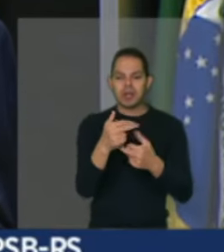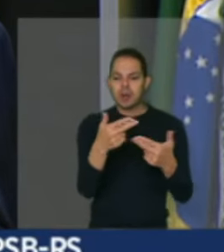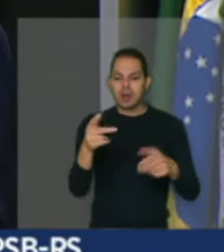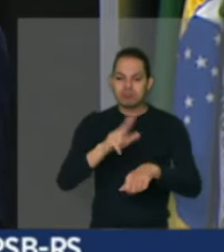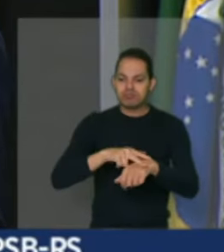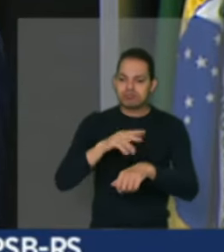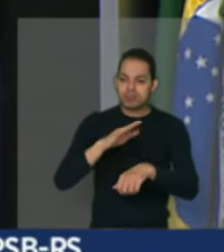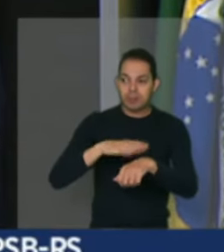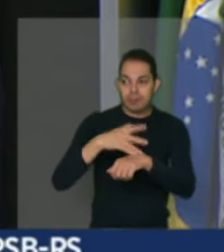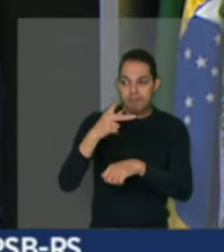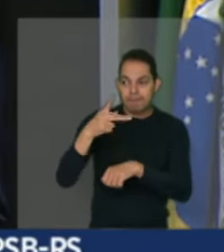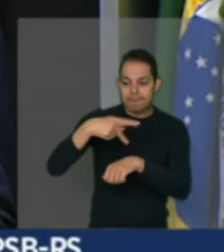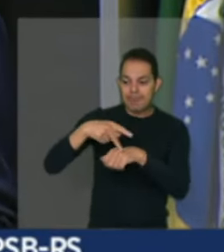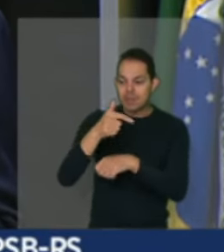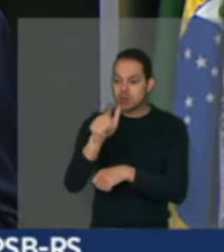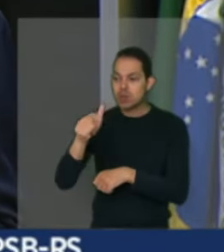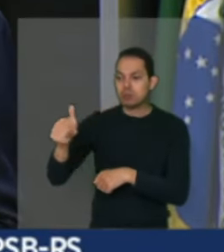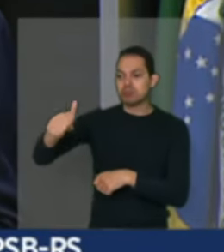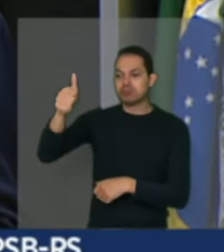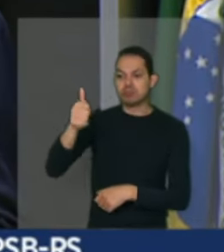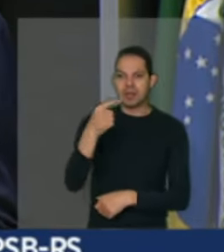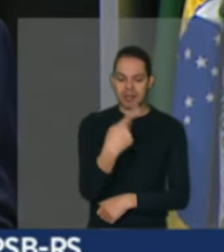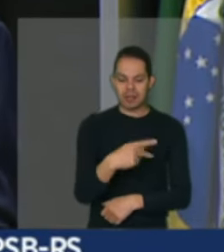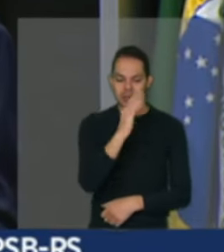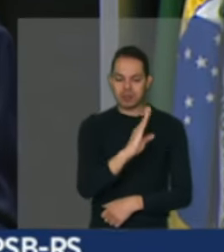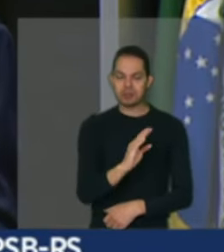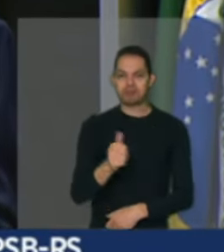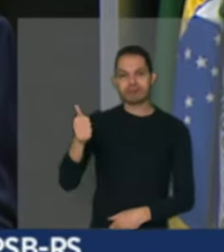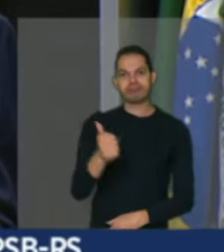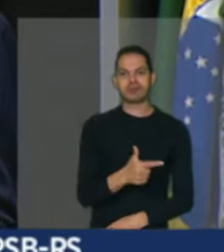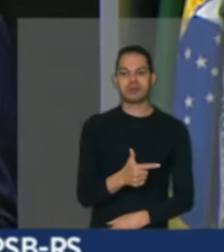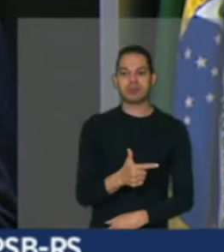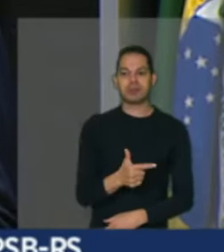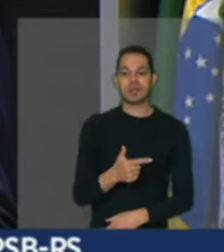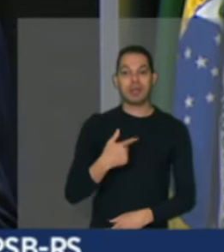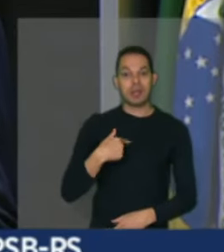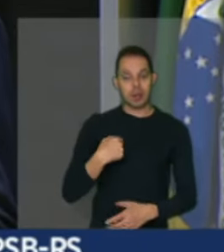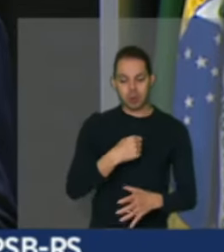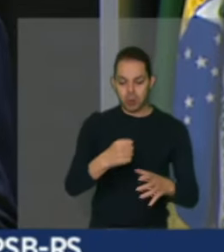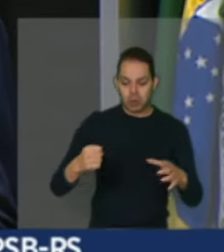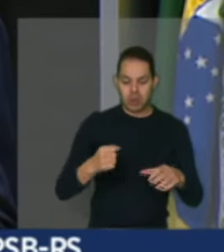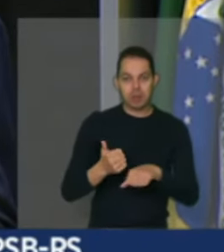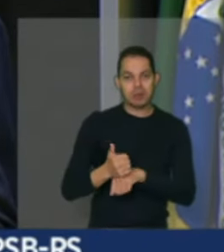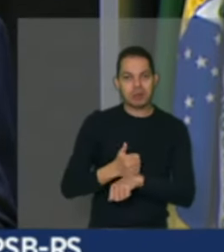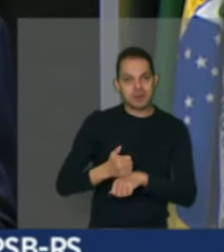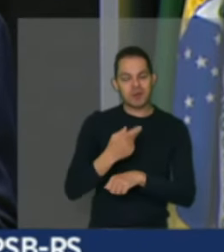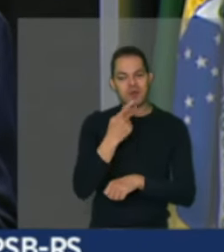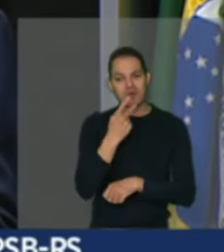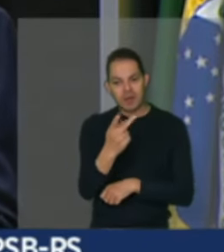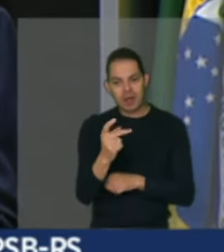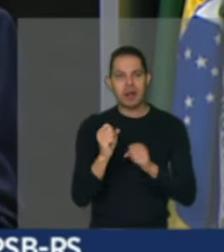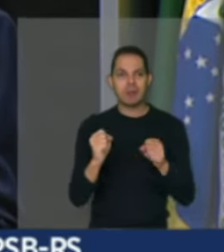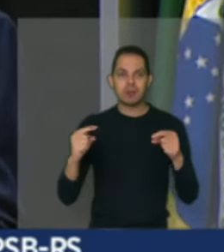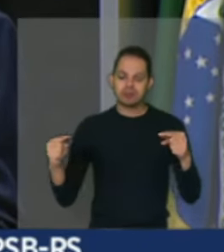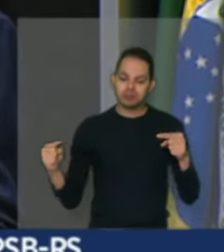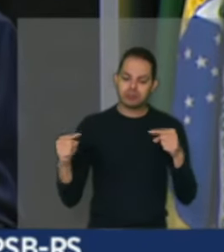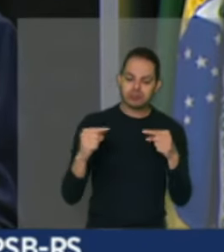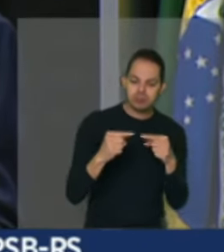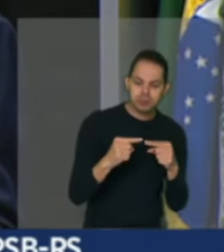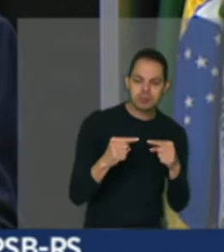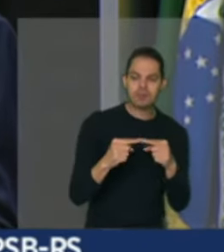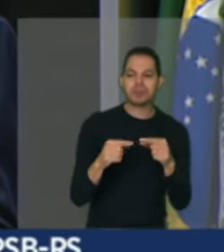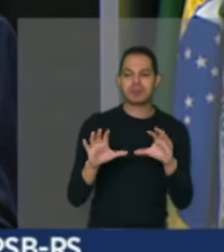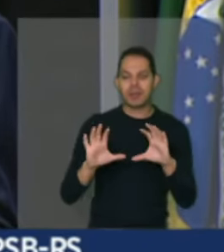local em primeiro plano. E como cozinheiro, diz ele, posso fazer uma conexão, uma rede